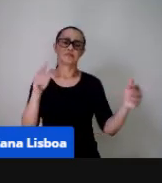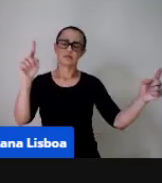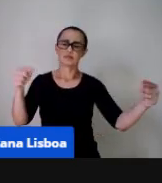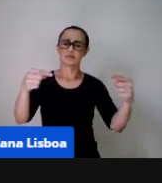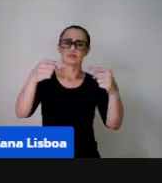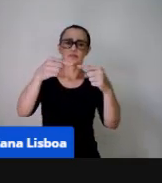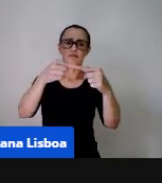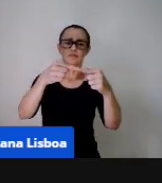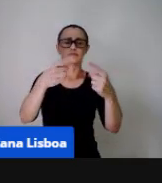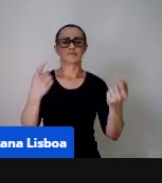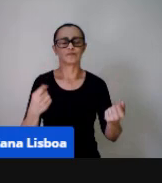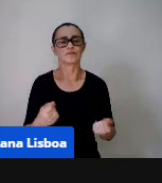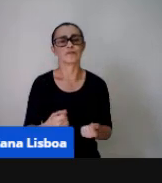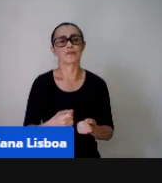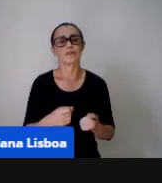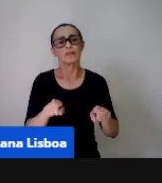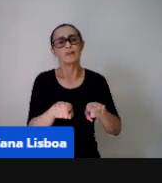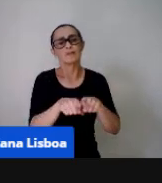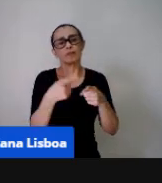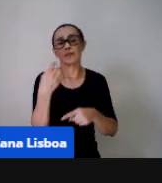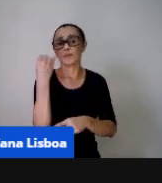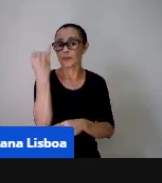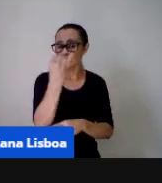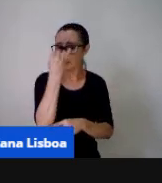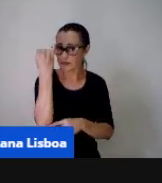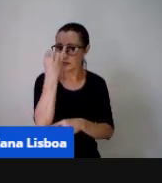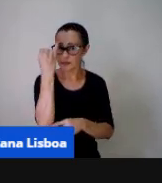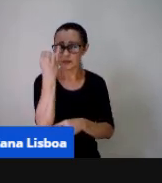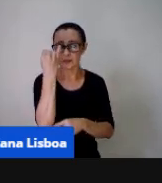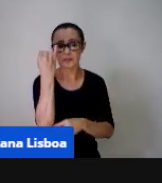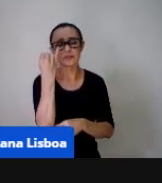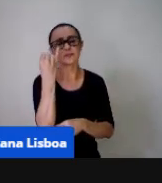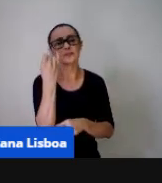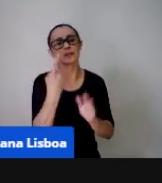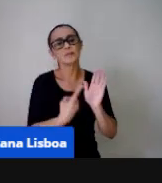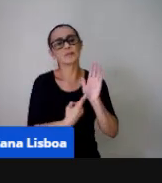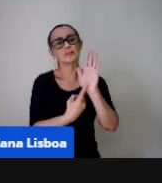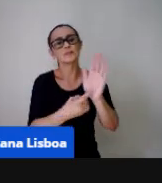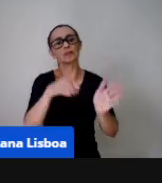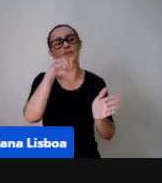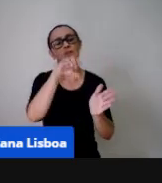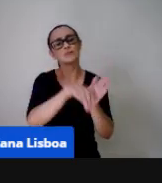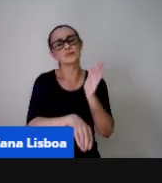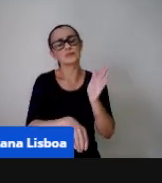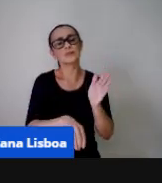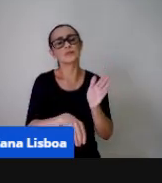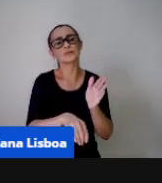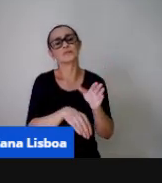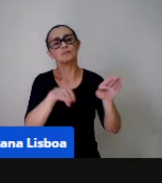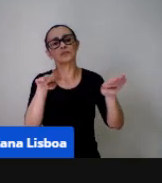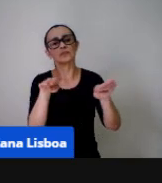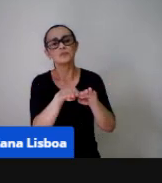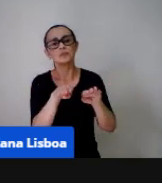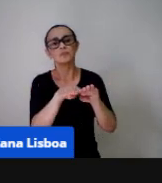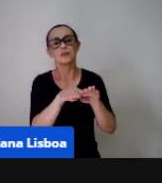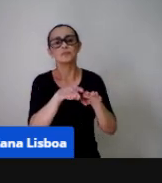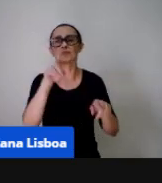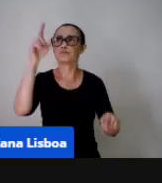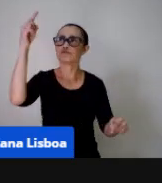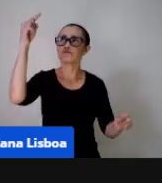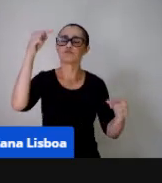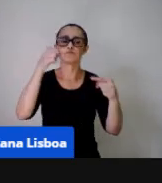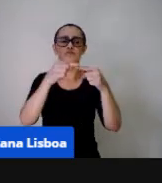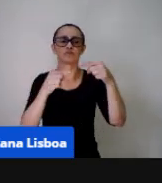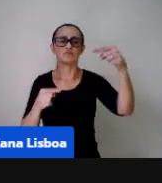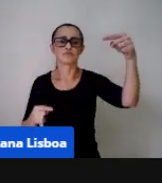desafios mas eles são muito importantes para conceituar inclusive também os conceitos de contagem de correspondência do